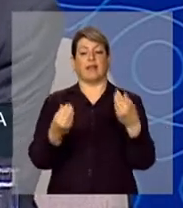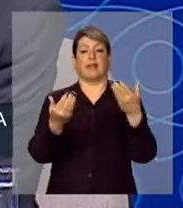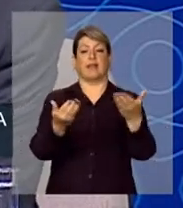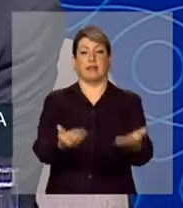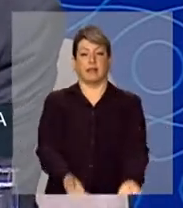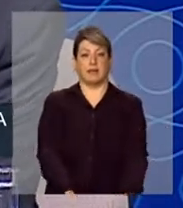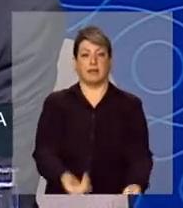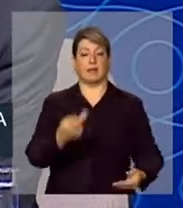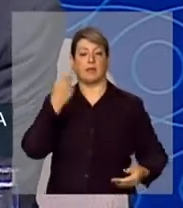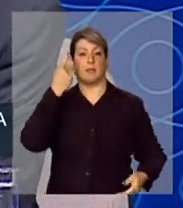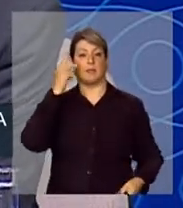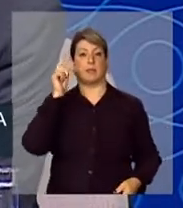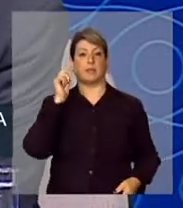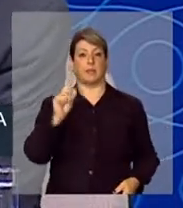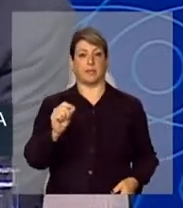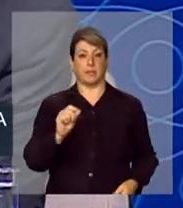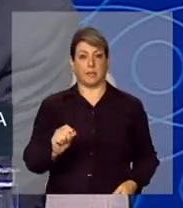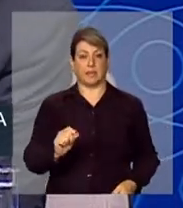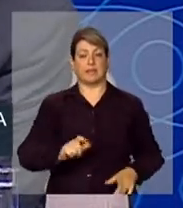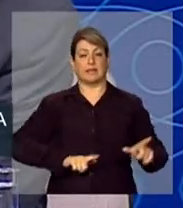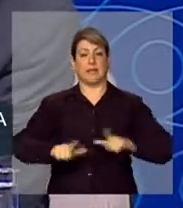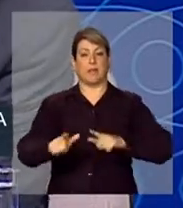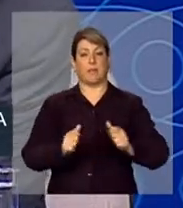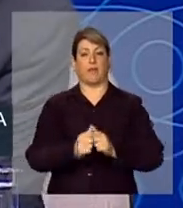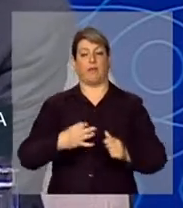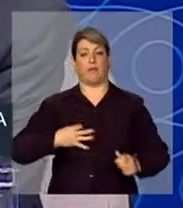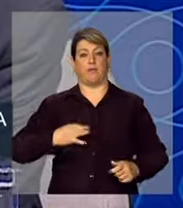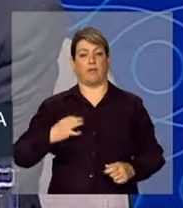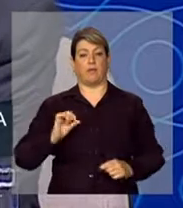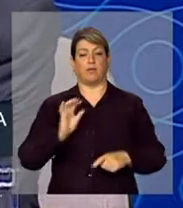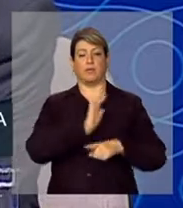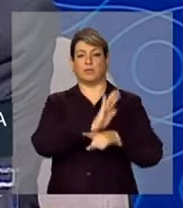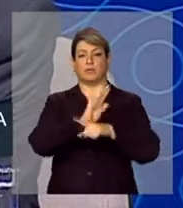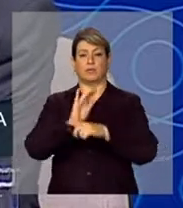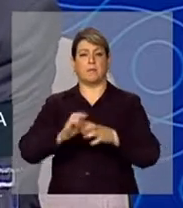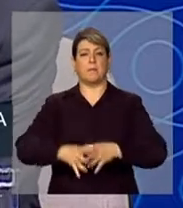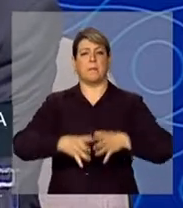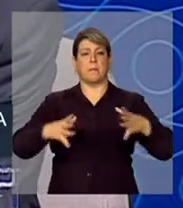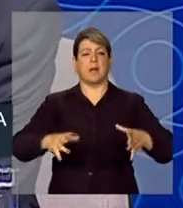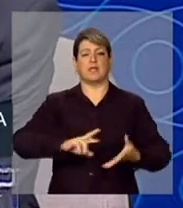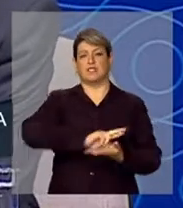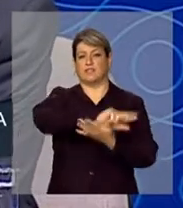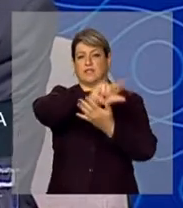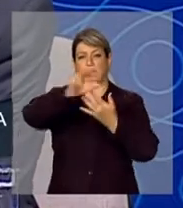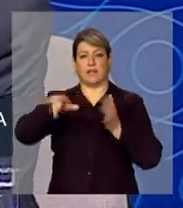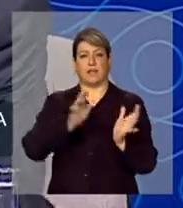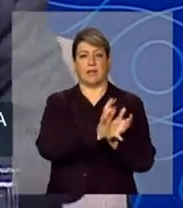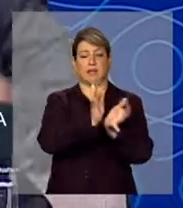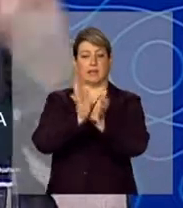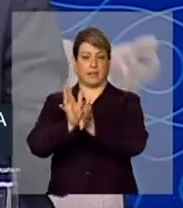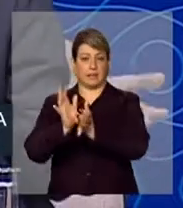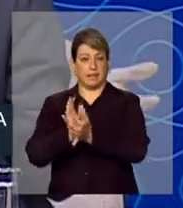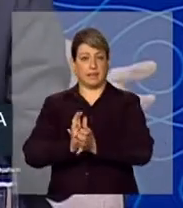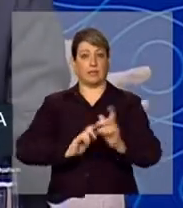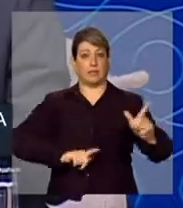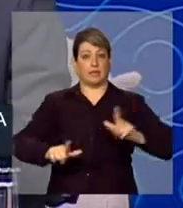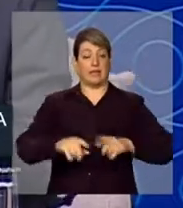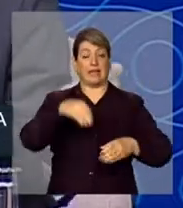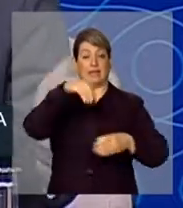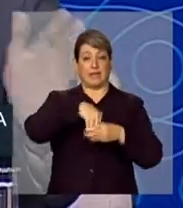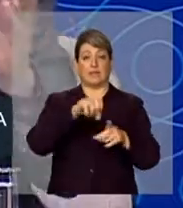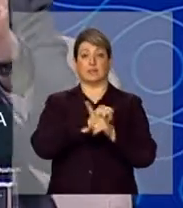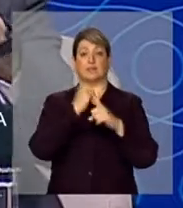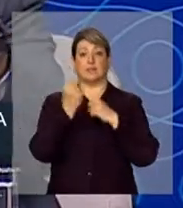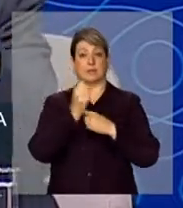voluntariado que atinjam as mais diversas áreas da atuação dentro da sociedade